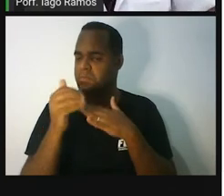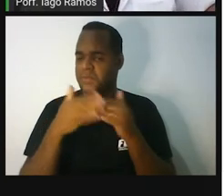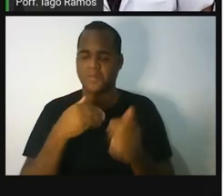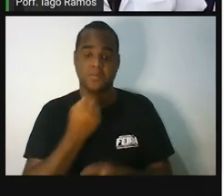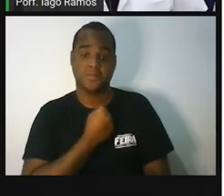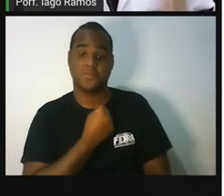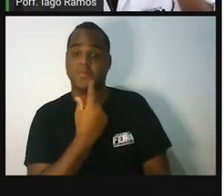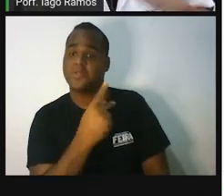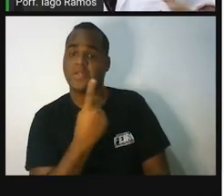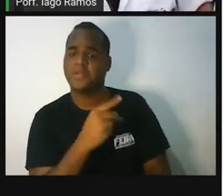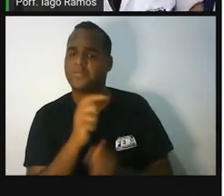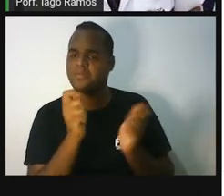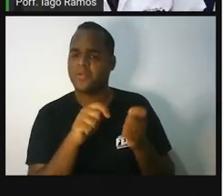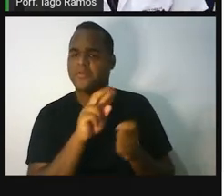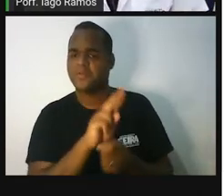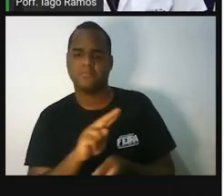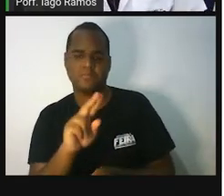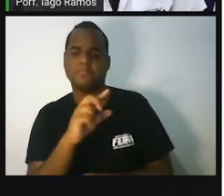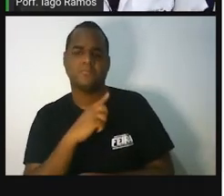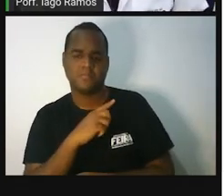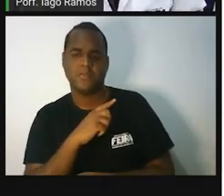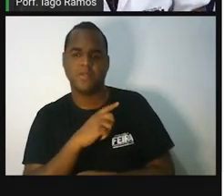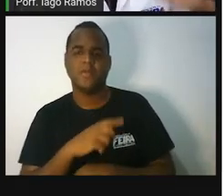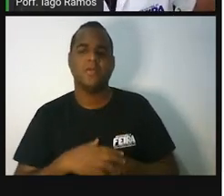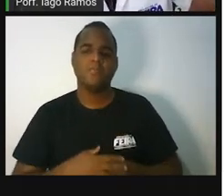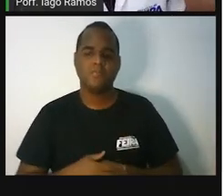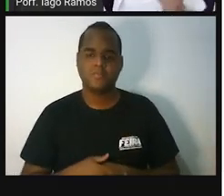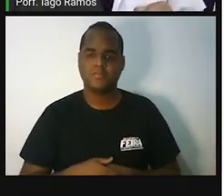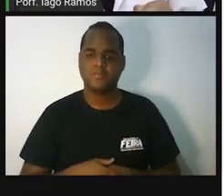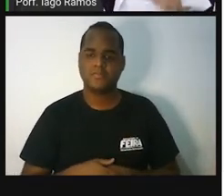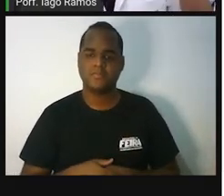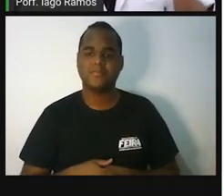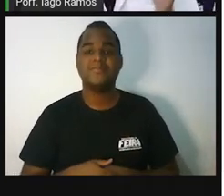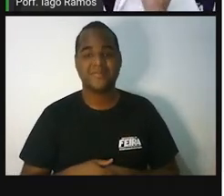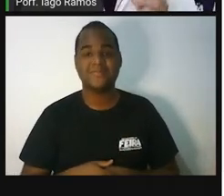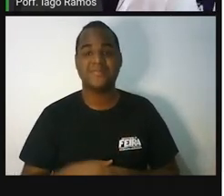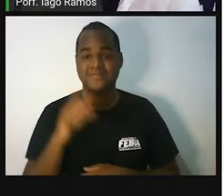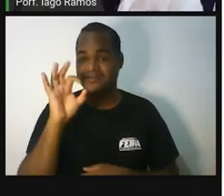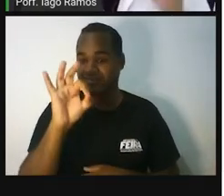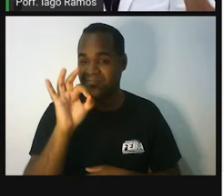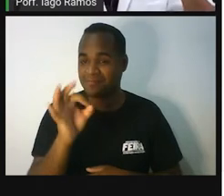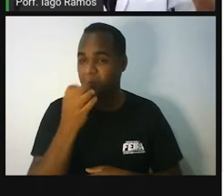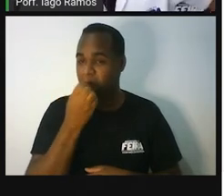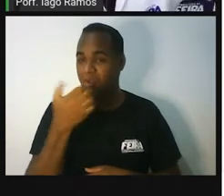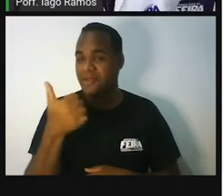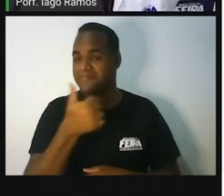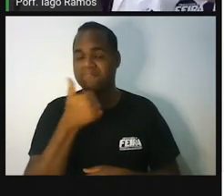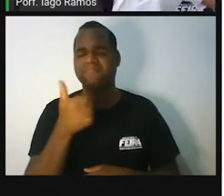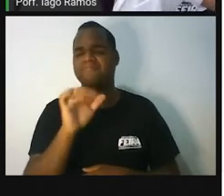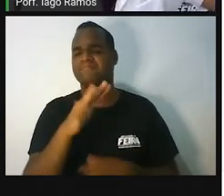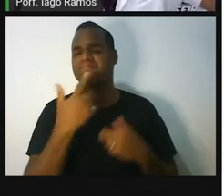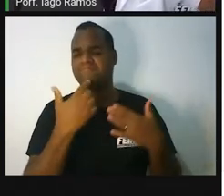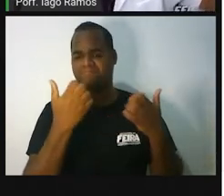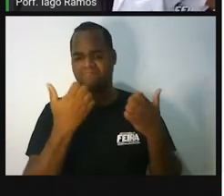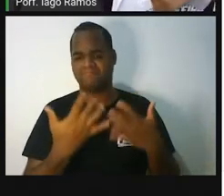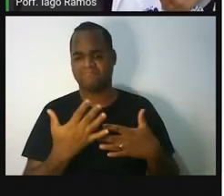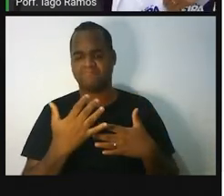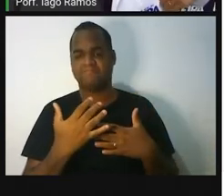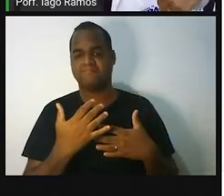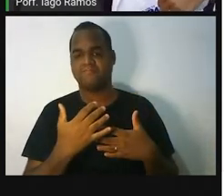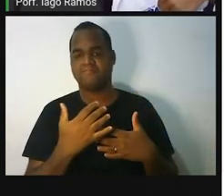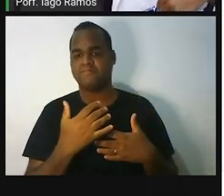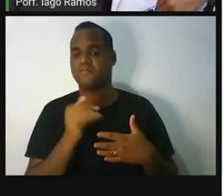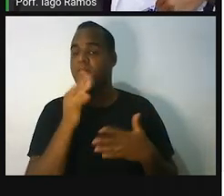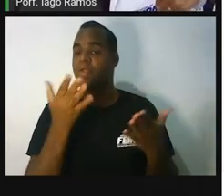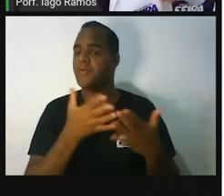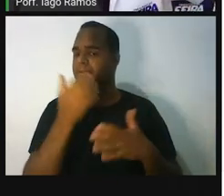número desses e você usa. Tá? Beleza? Massa. Mas agora vem